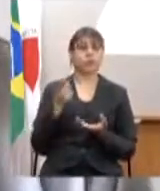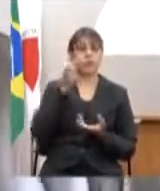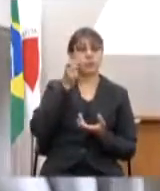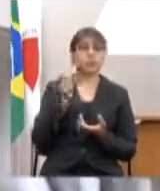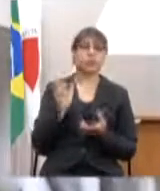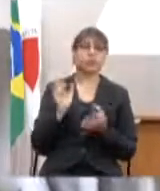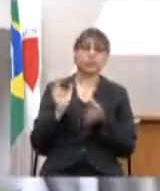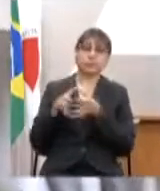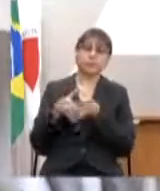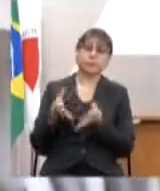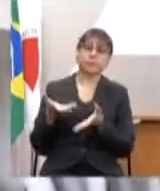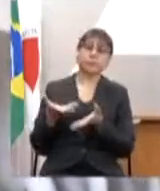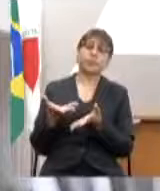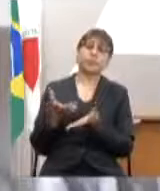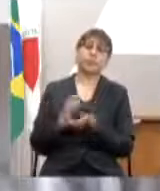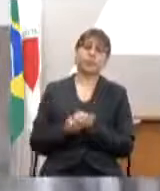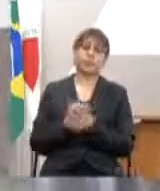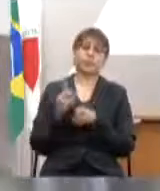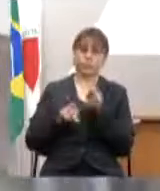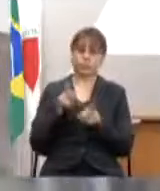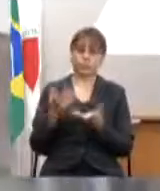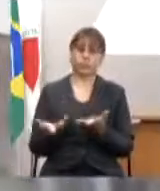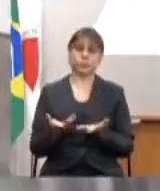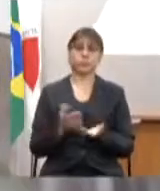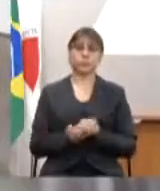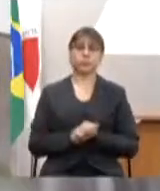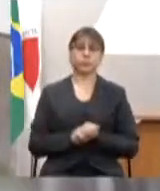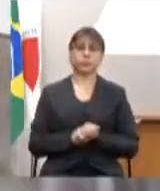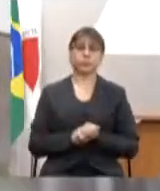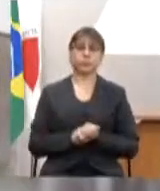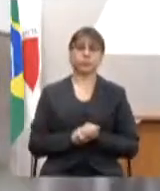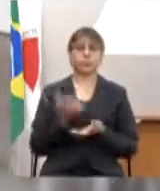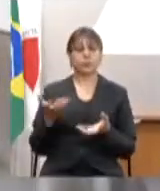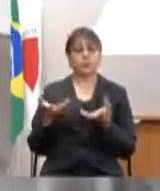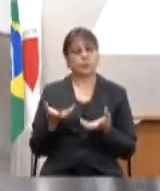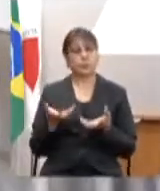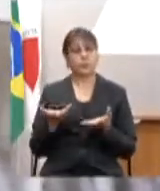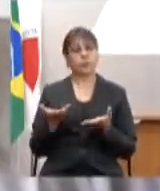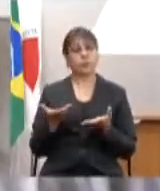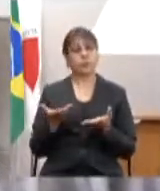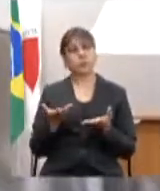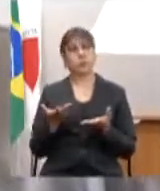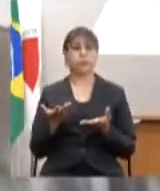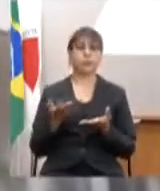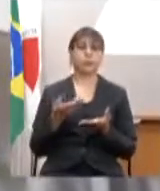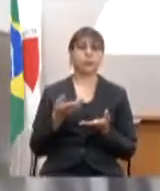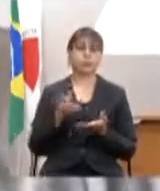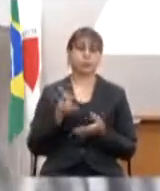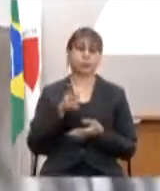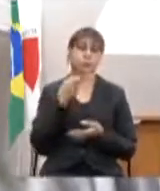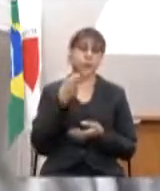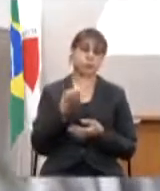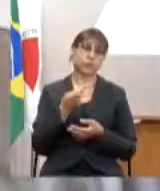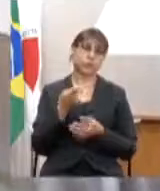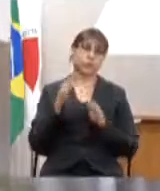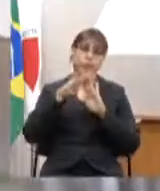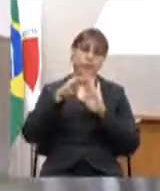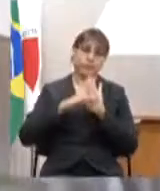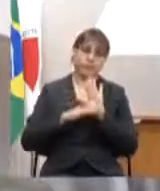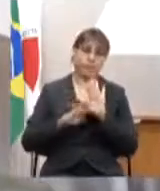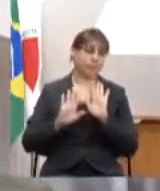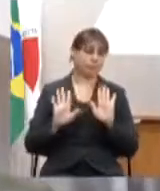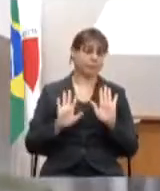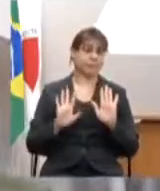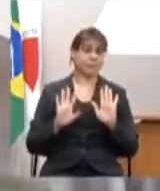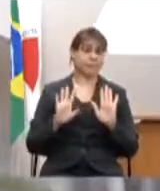sociedade civil então acho que eu queria mais poderia aqui ler todas as questões que a gente colocou aqui mas eu queria